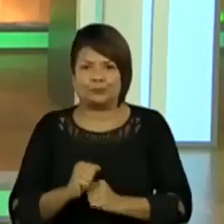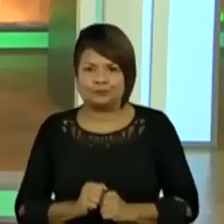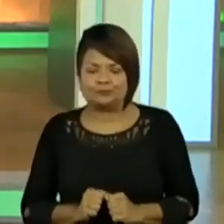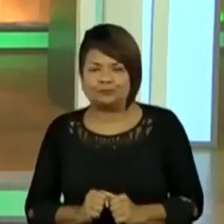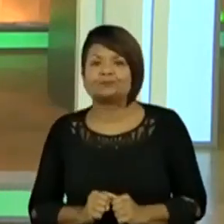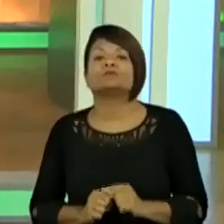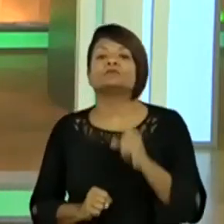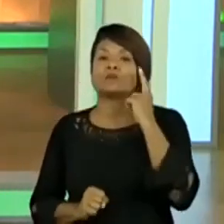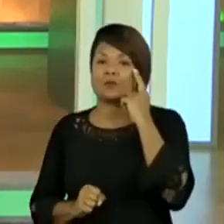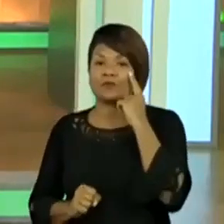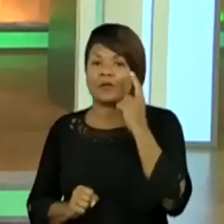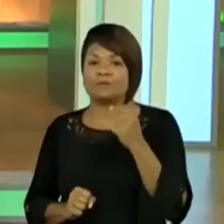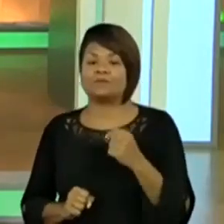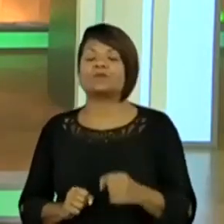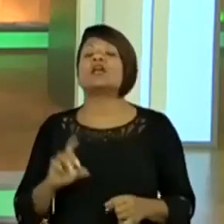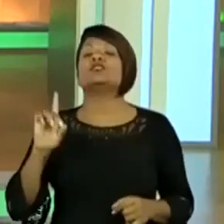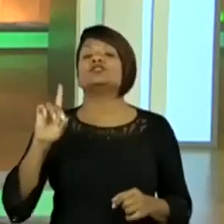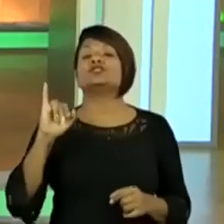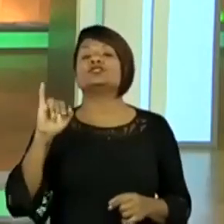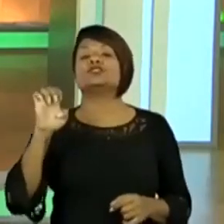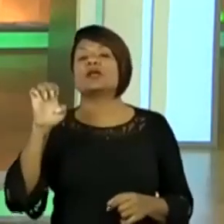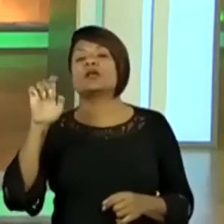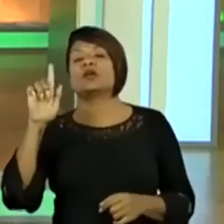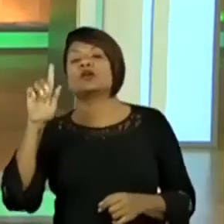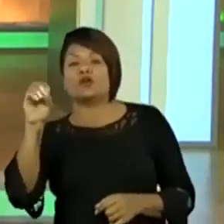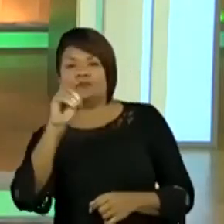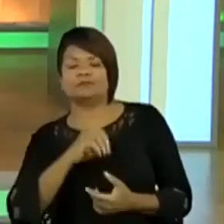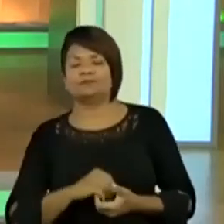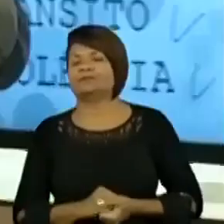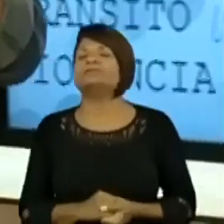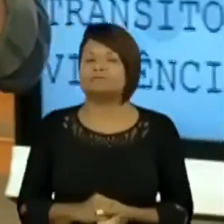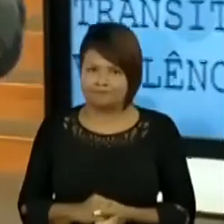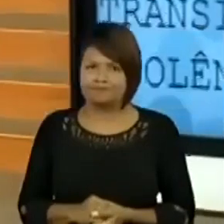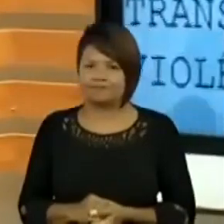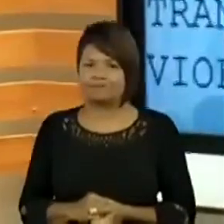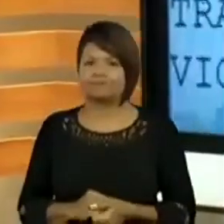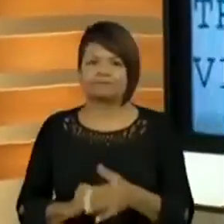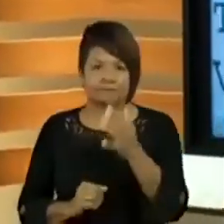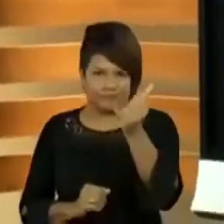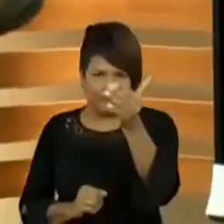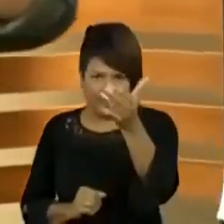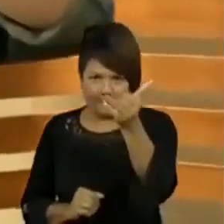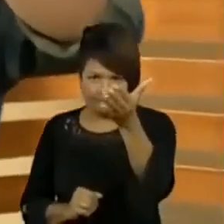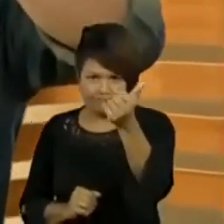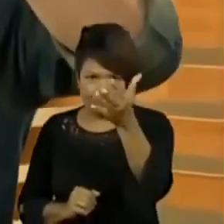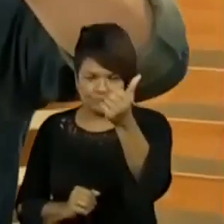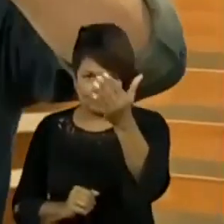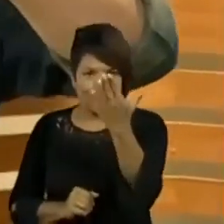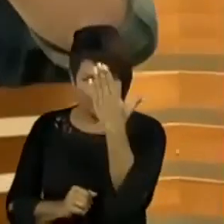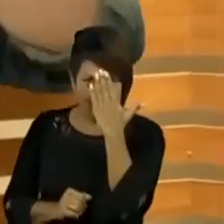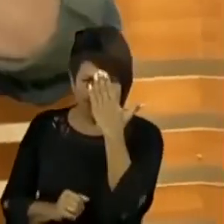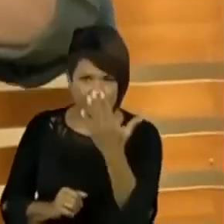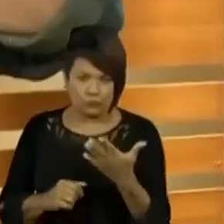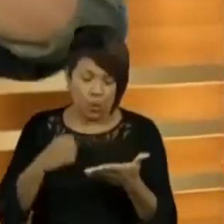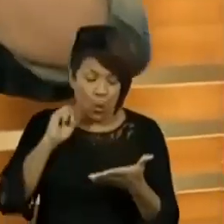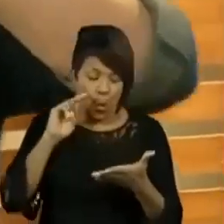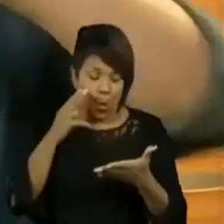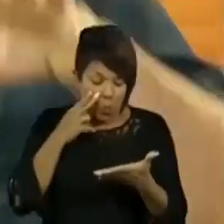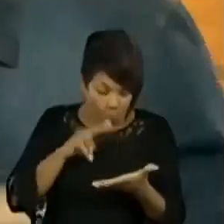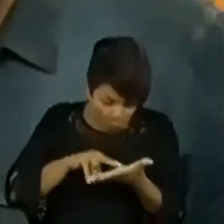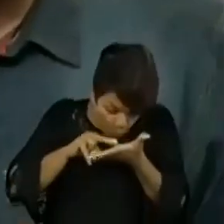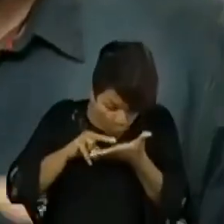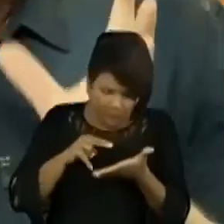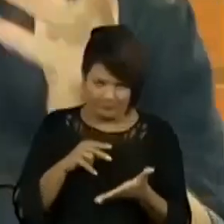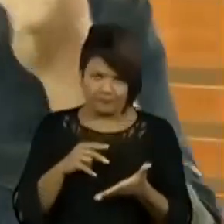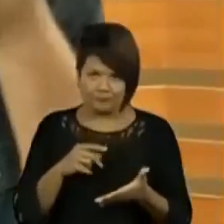Isso, deixa eu ver quem falou não. Diego, Diego Moreira. Vem cá, aproxima da televisão ou do celular. Diego, vou conversar com você